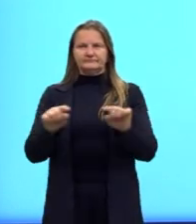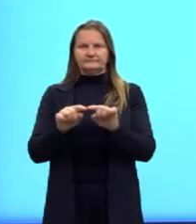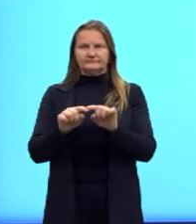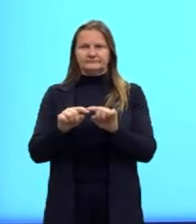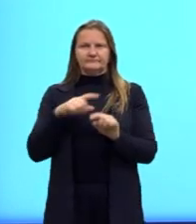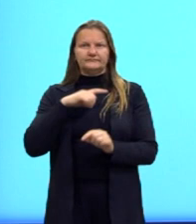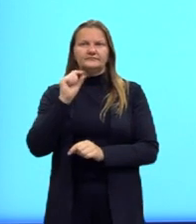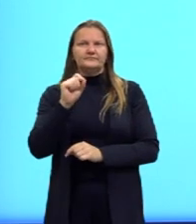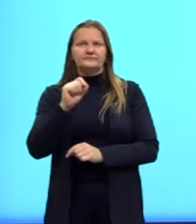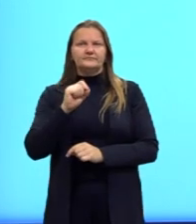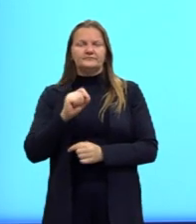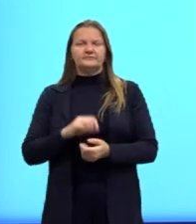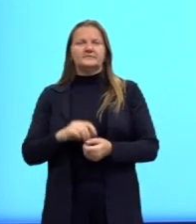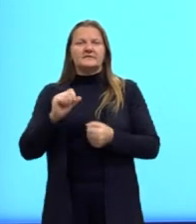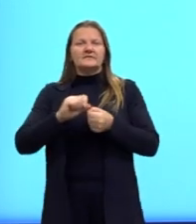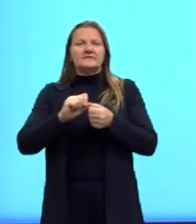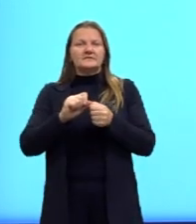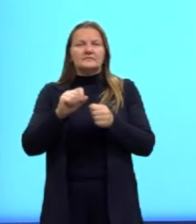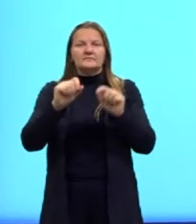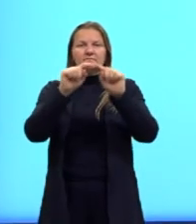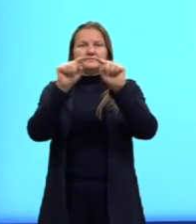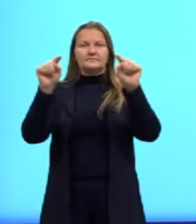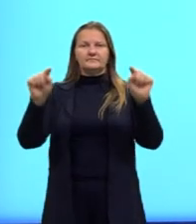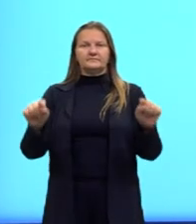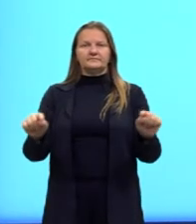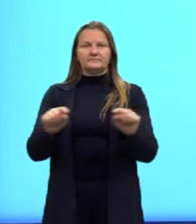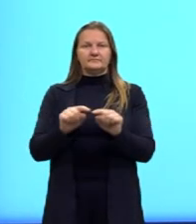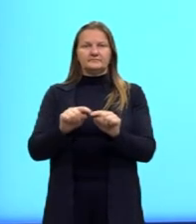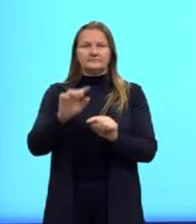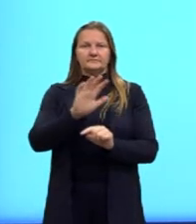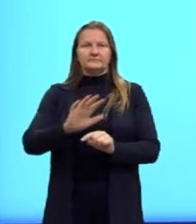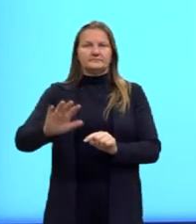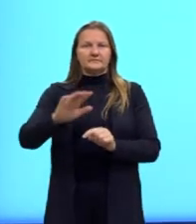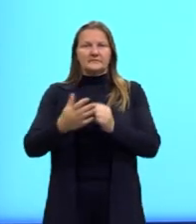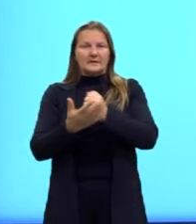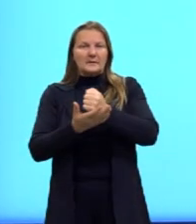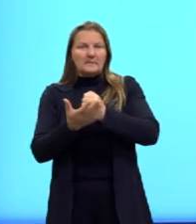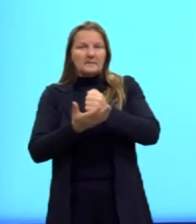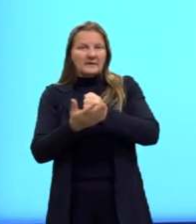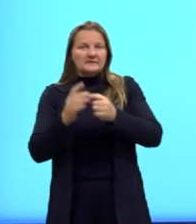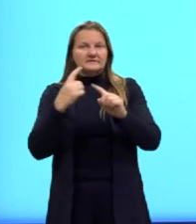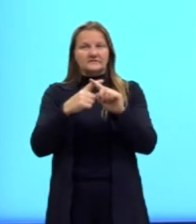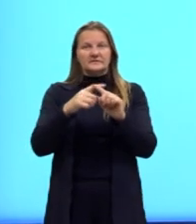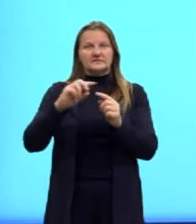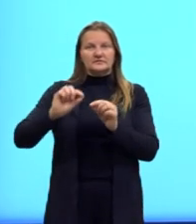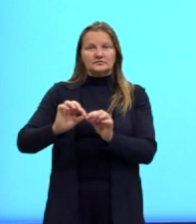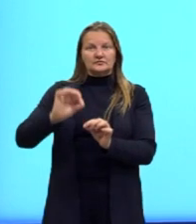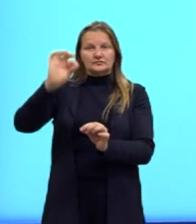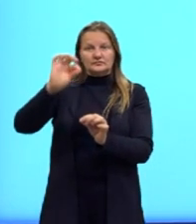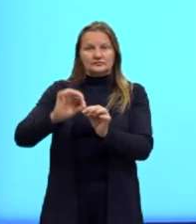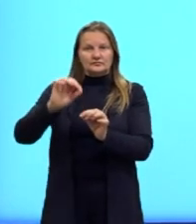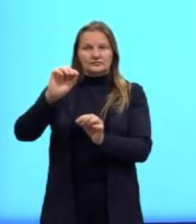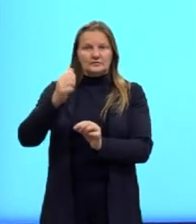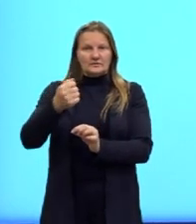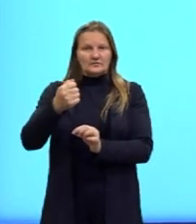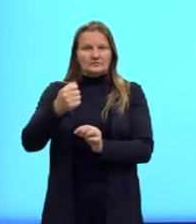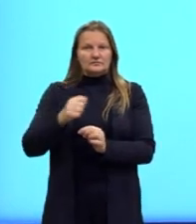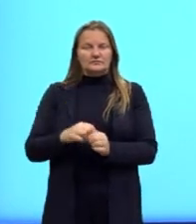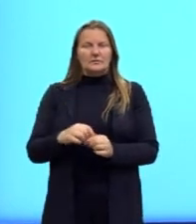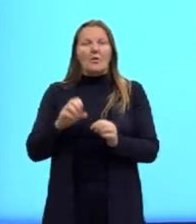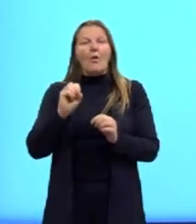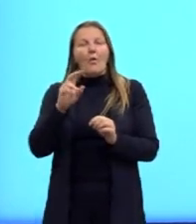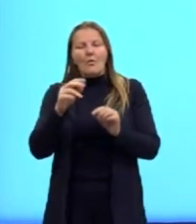nós temos que a área de um retângulo seria base vezes altura, ou ainda, o